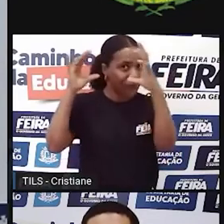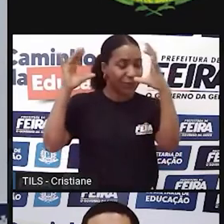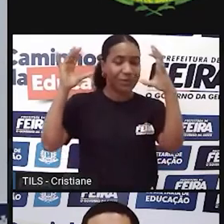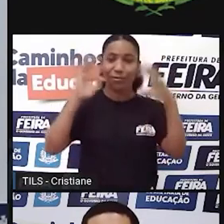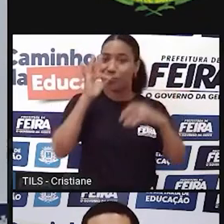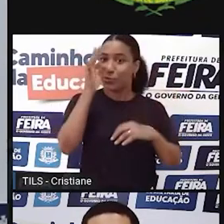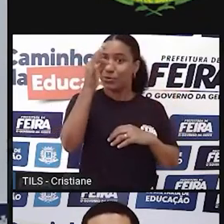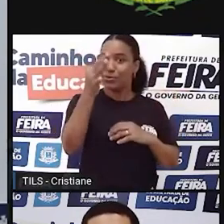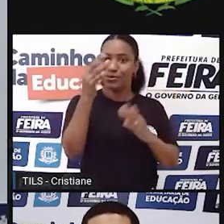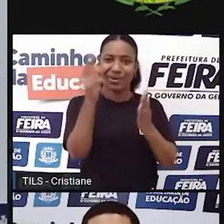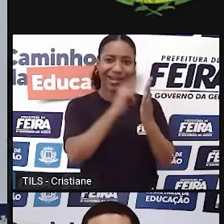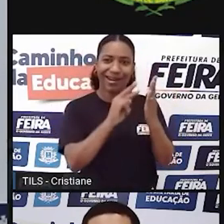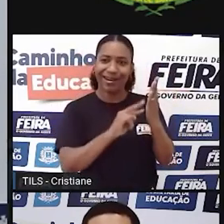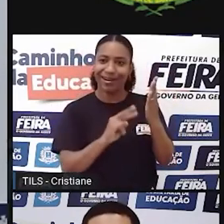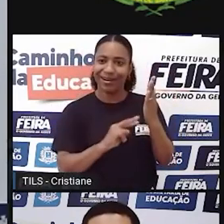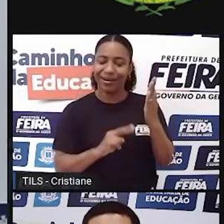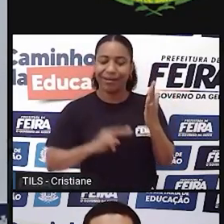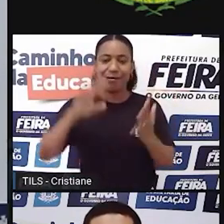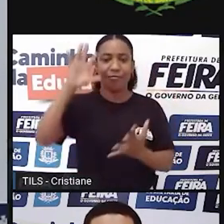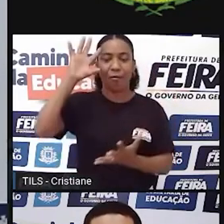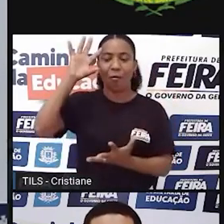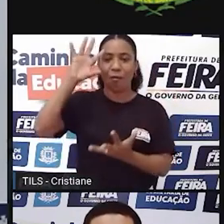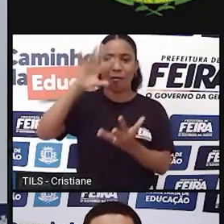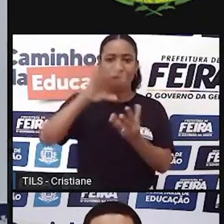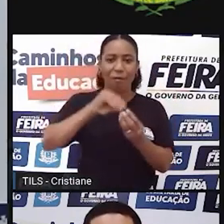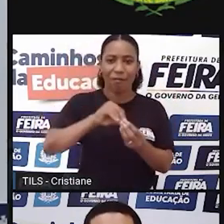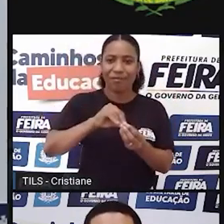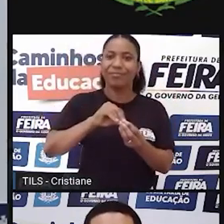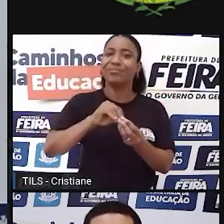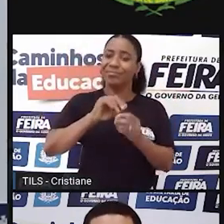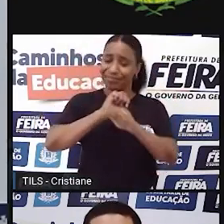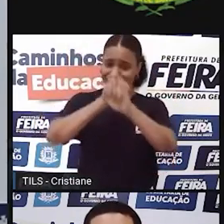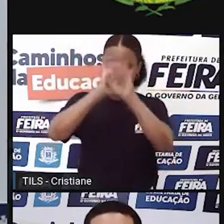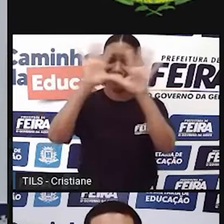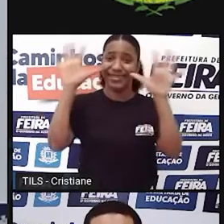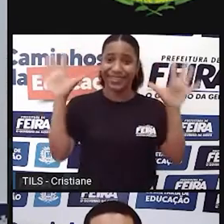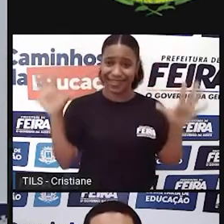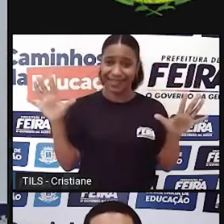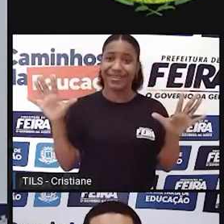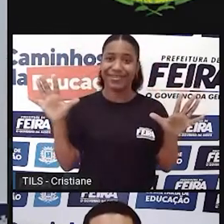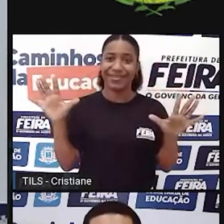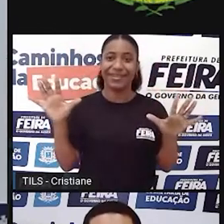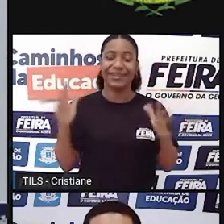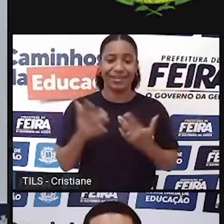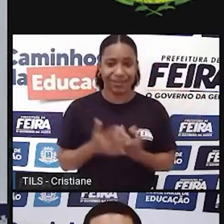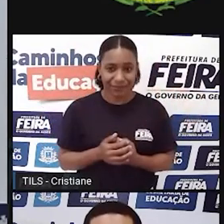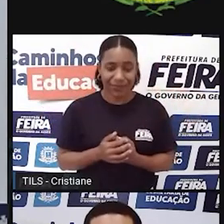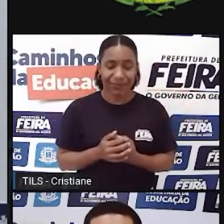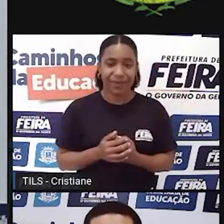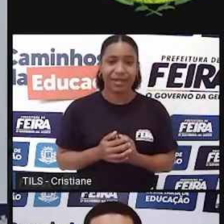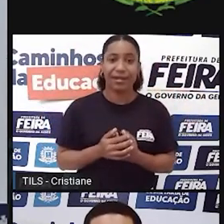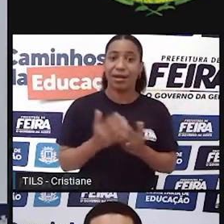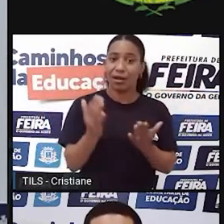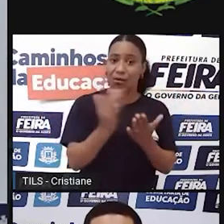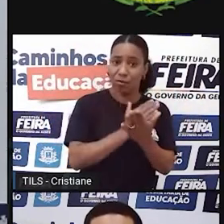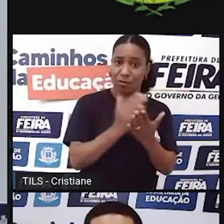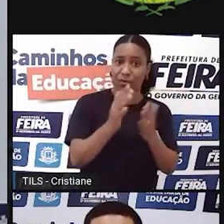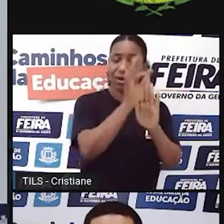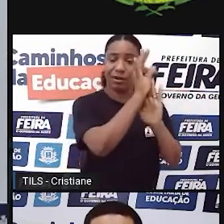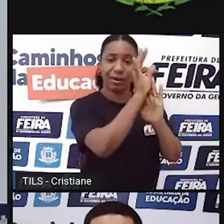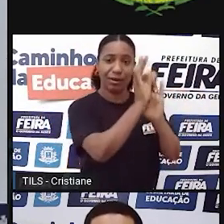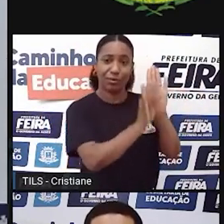daquele que lê somente textos não literários, por exemplo. Que é muito difícil a gente... E é diferente a gente